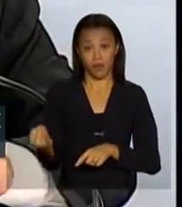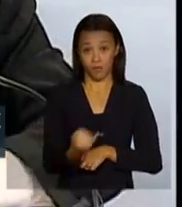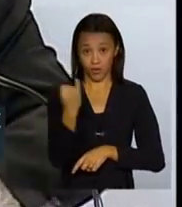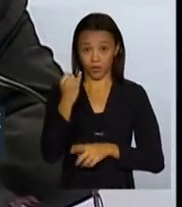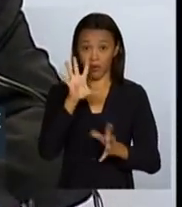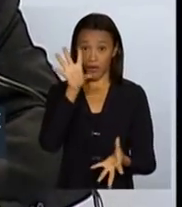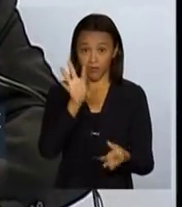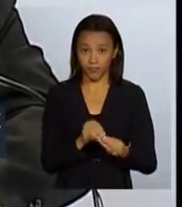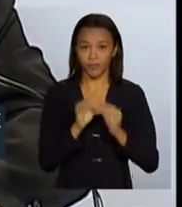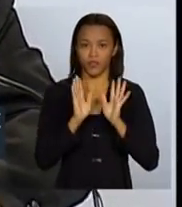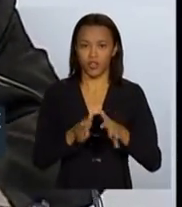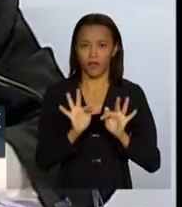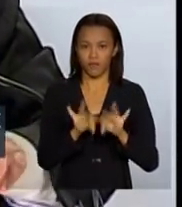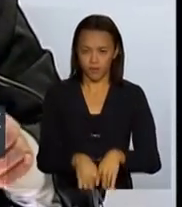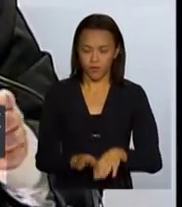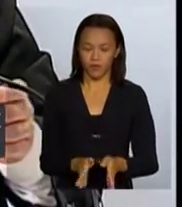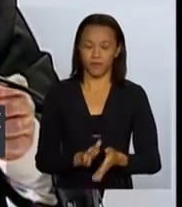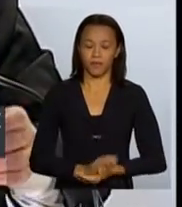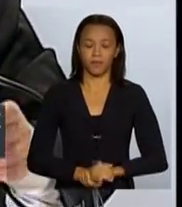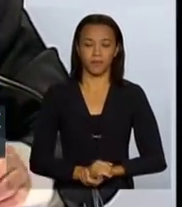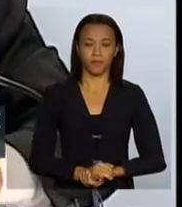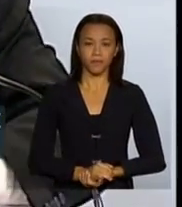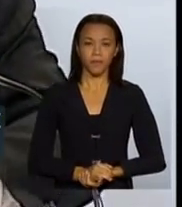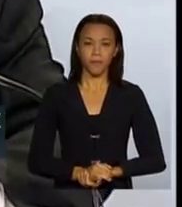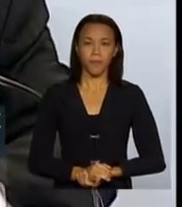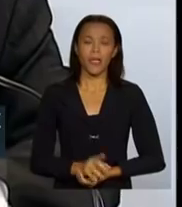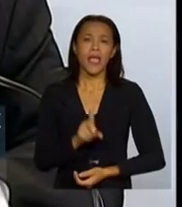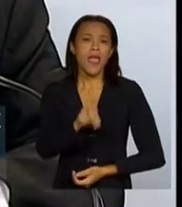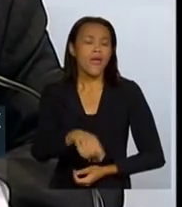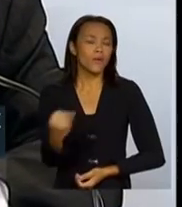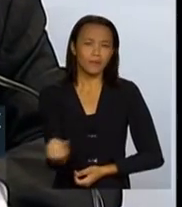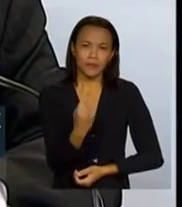Para concluir, definitivamente, é muito